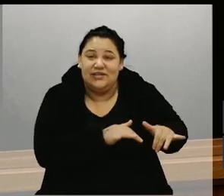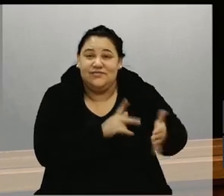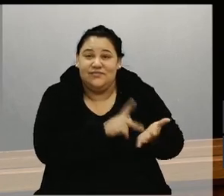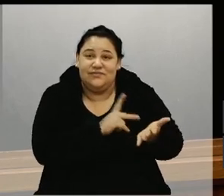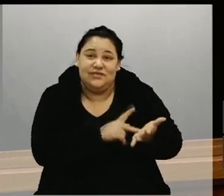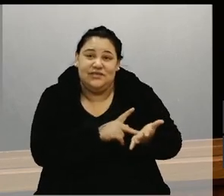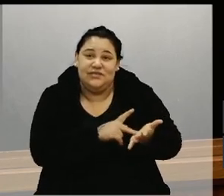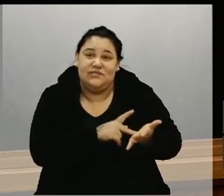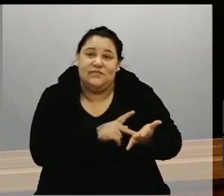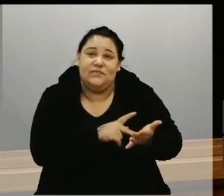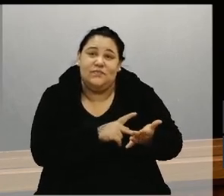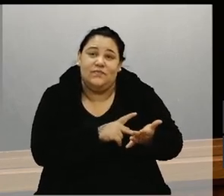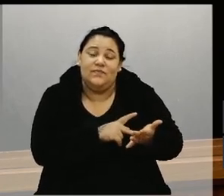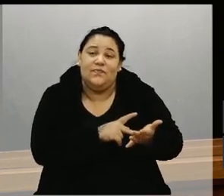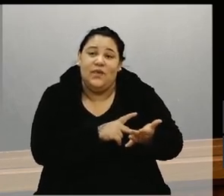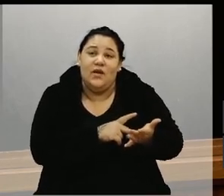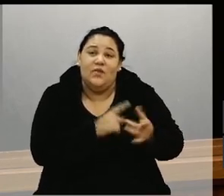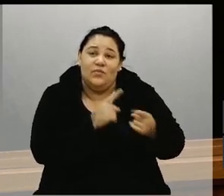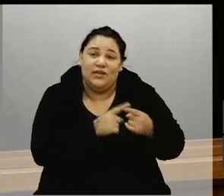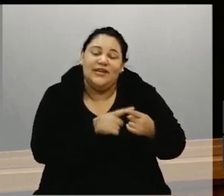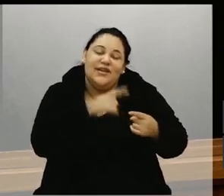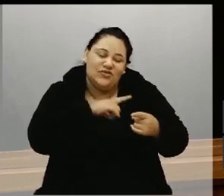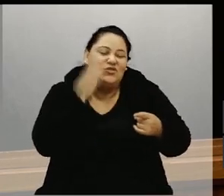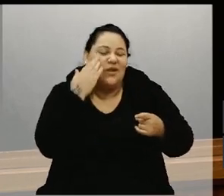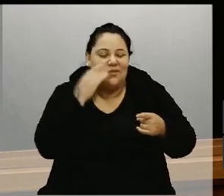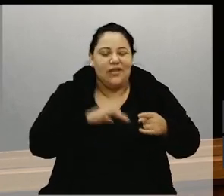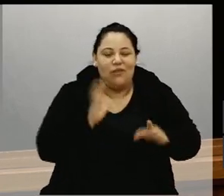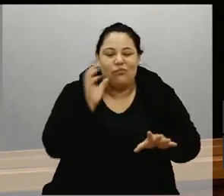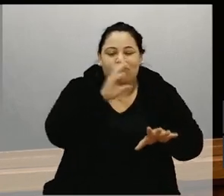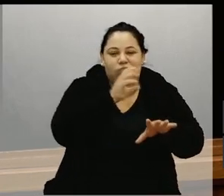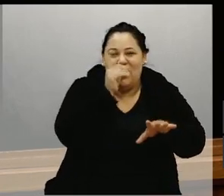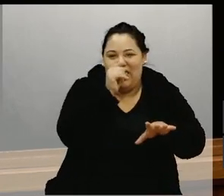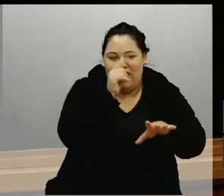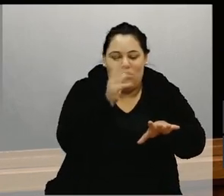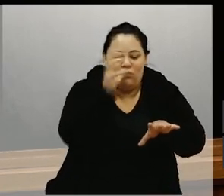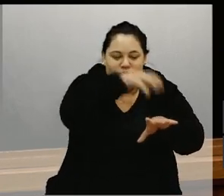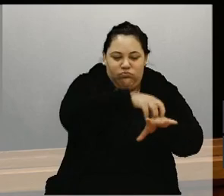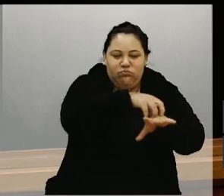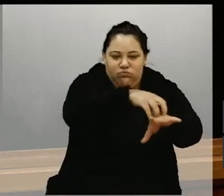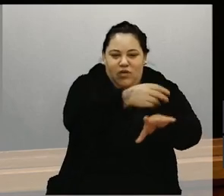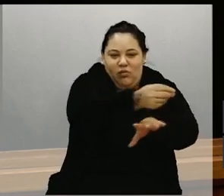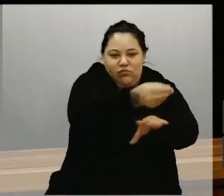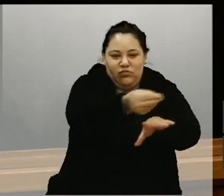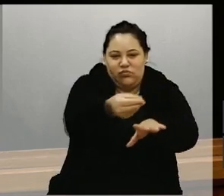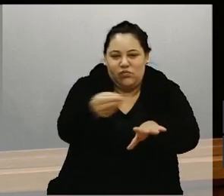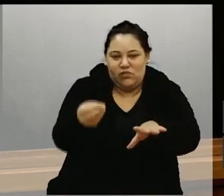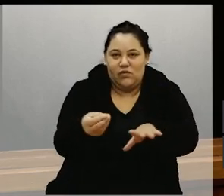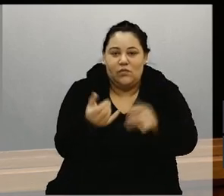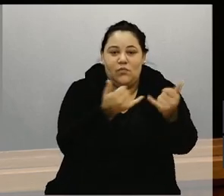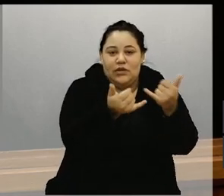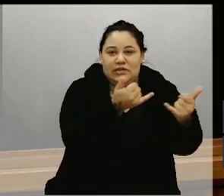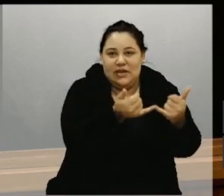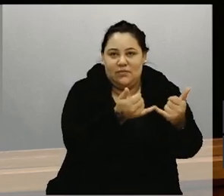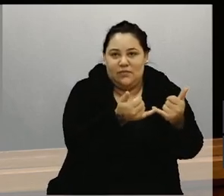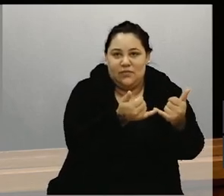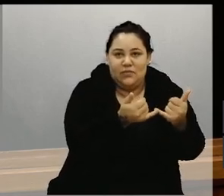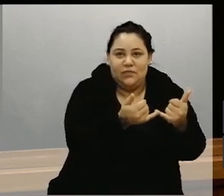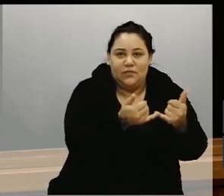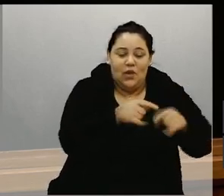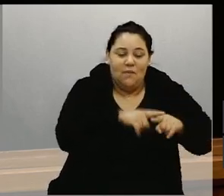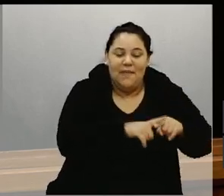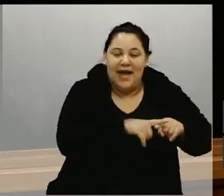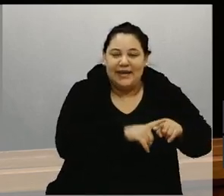por mais que o caminhão pipa em algumas vezes que forem, vou dar só um exemplo, lá no parque da Cascata,